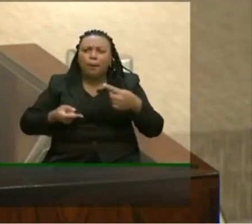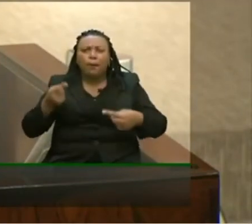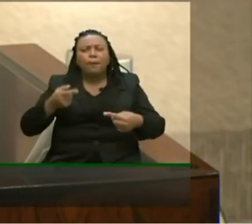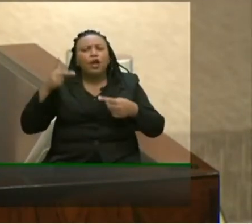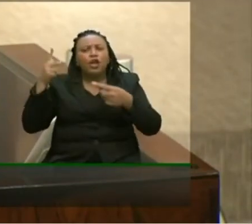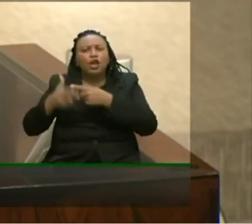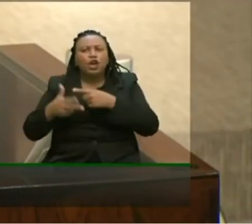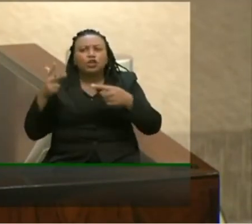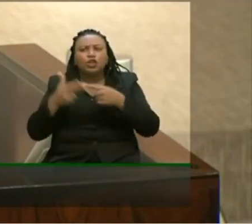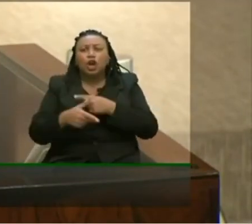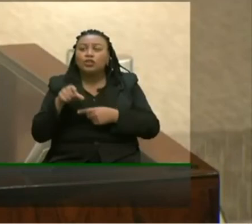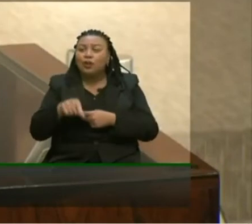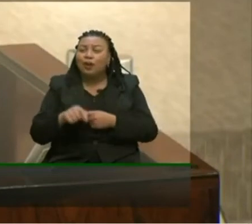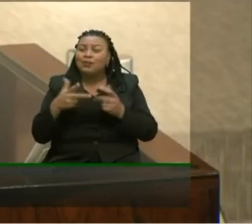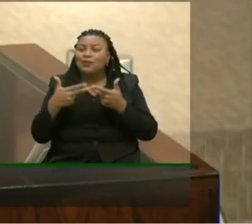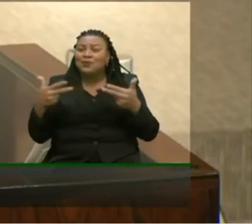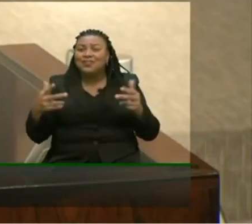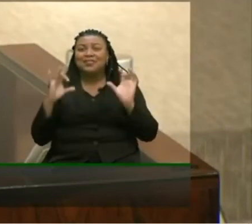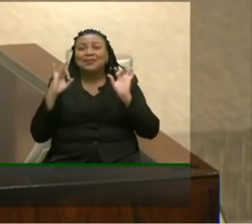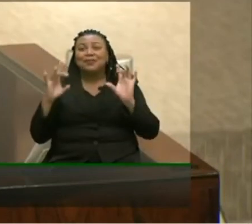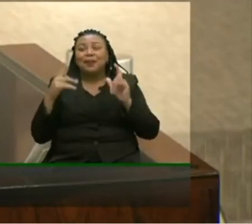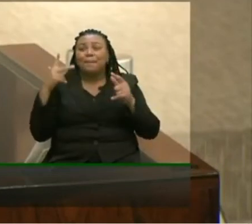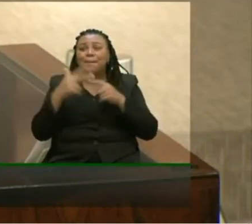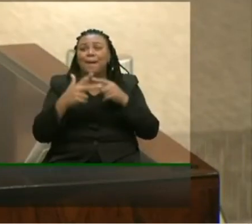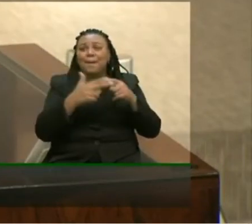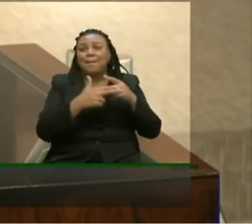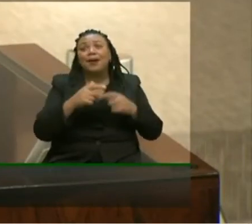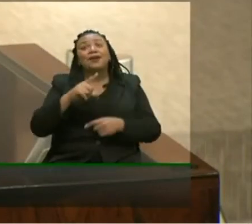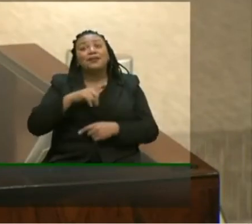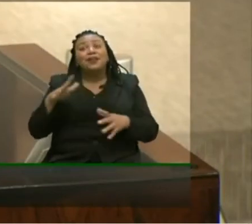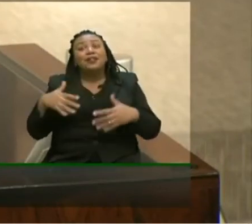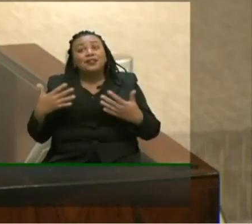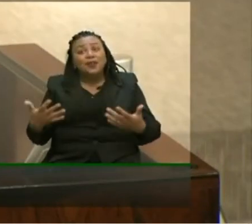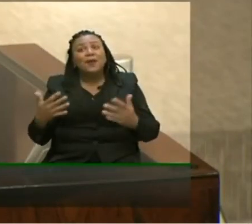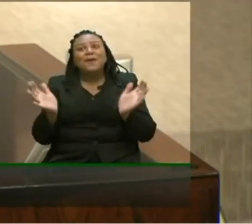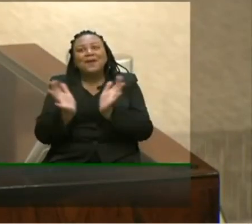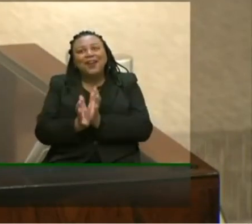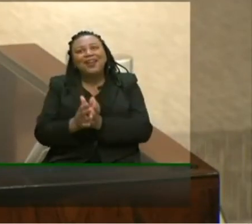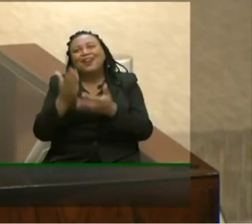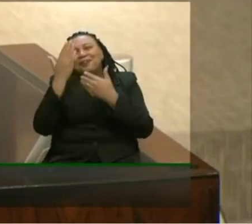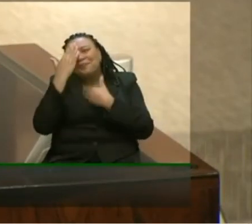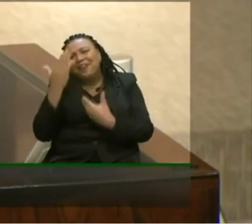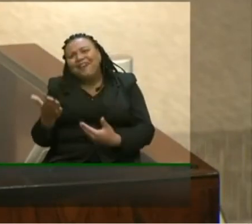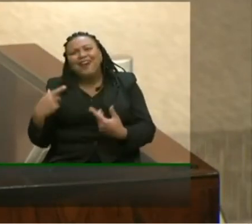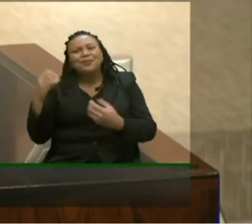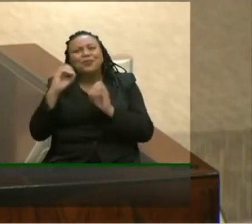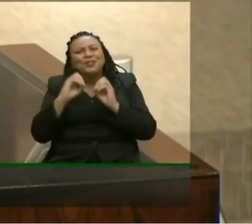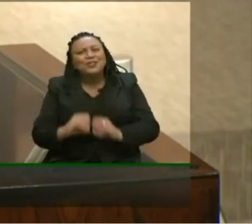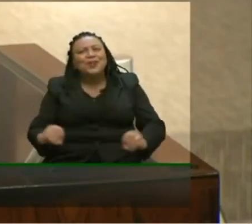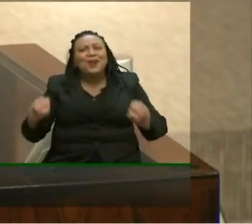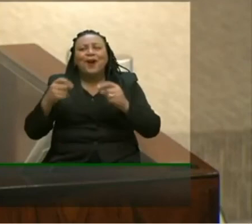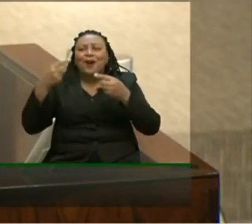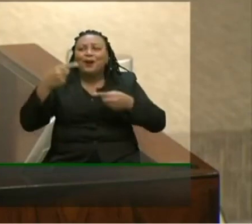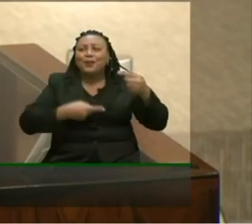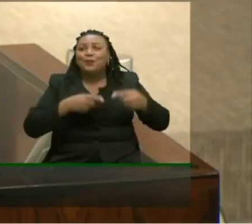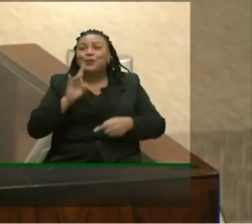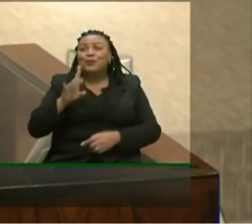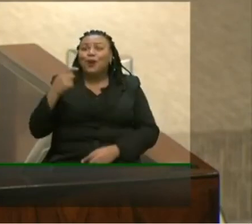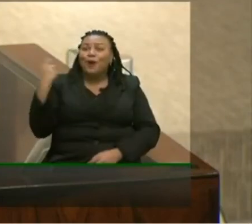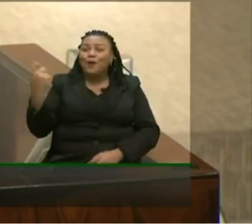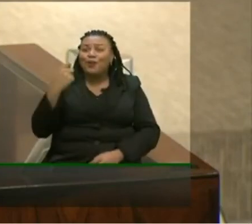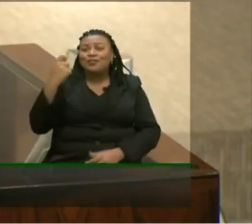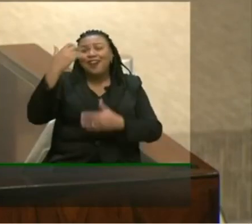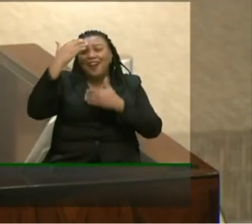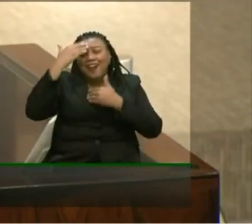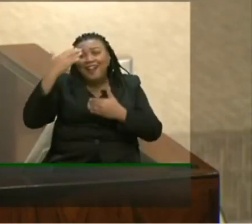e combate a esses privilégios. Então, colegas, muito obrigado por esse grande debate. Só o Rio Grande do Sul tem a